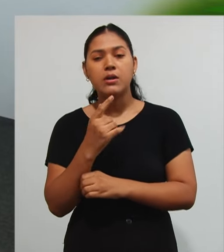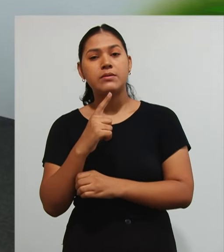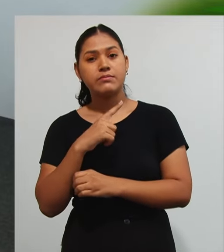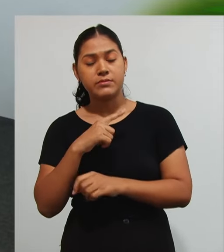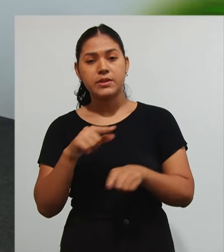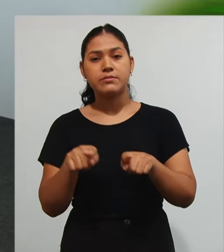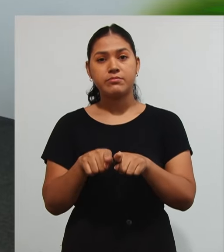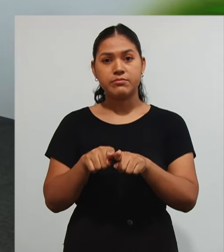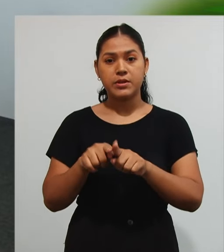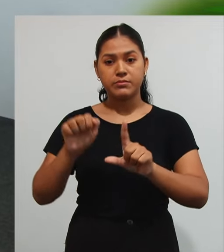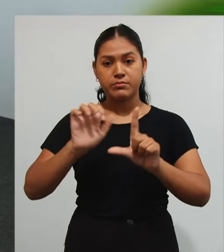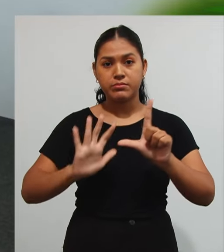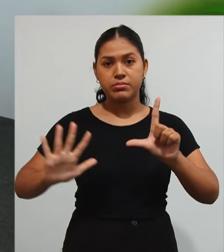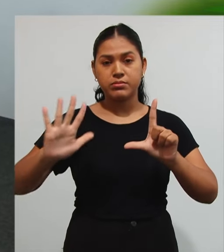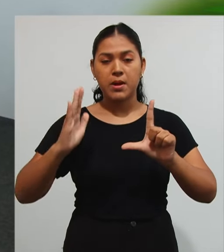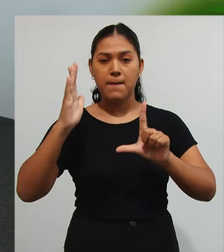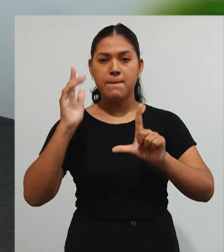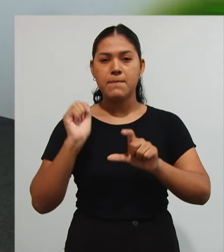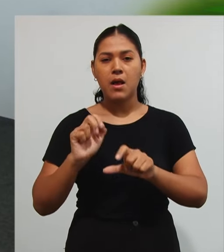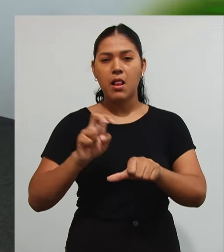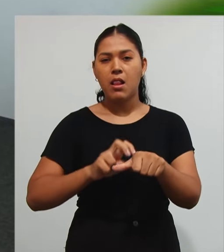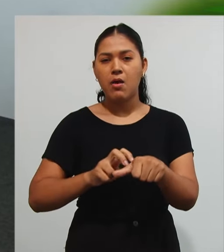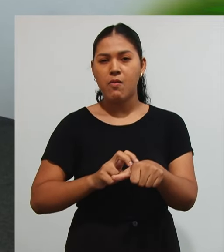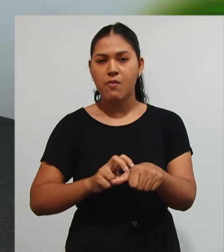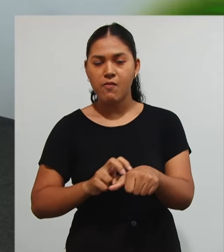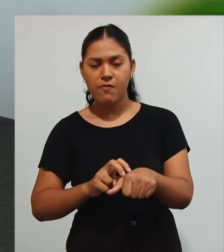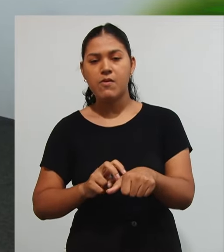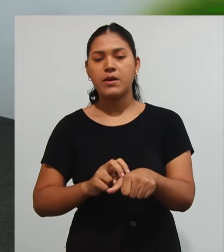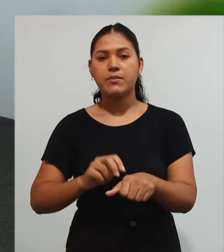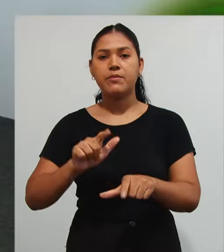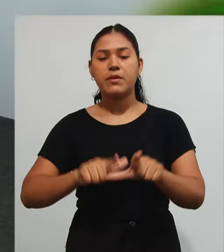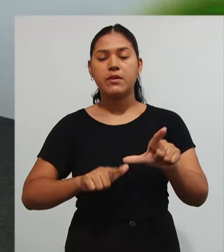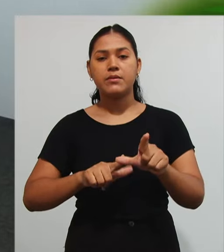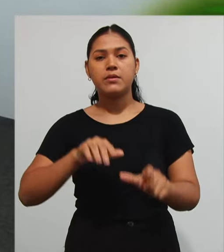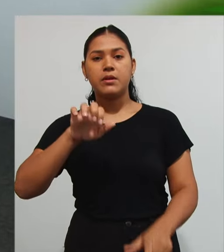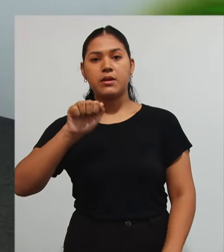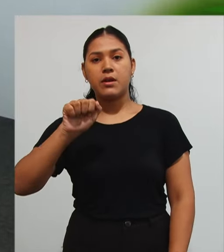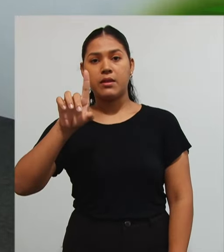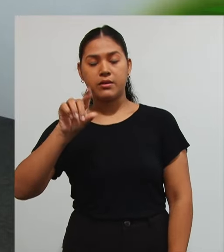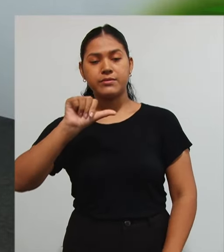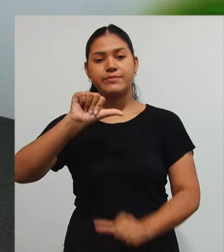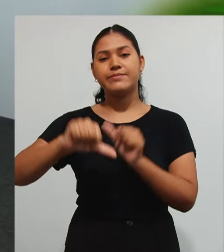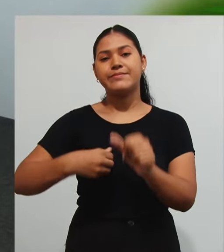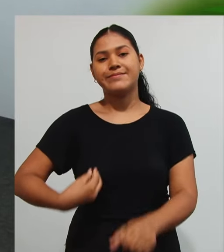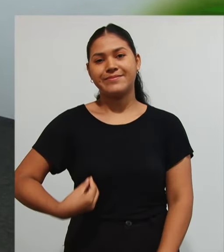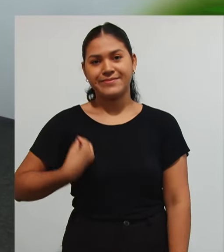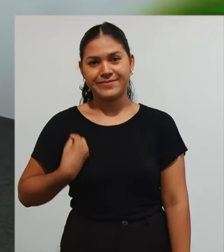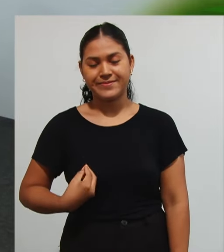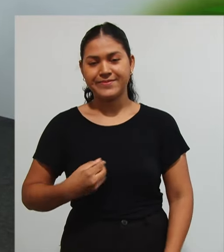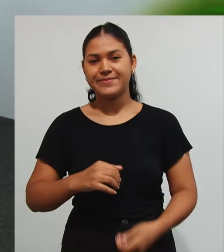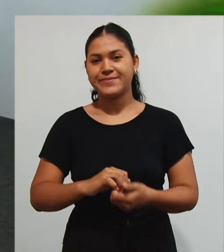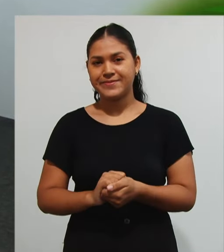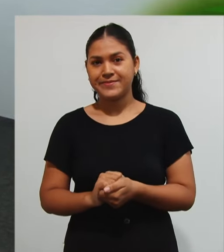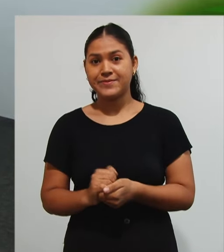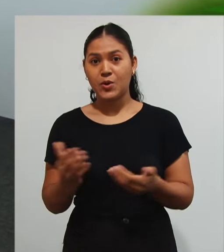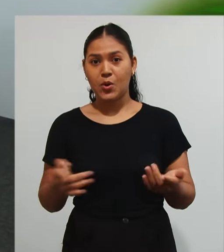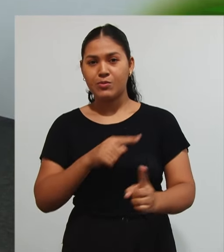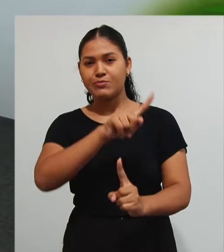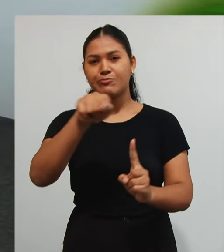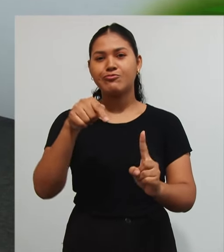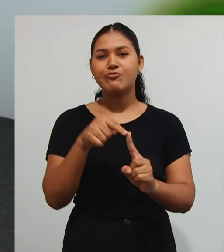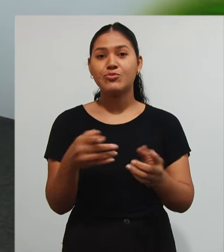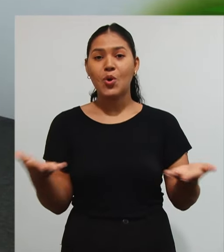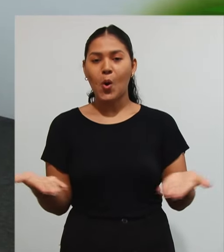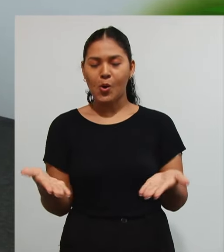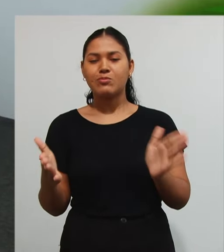e nessa Parede está escrito em letras Verdes, EAD, mudando Realidades e é esse o nosso Propósito, mudar